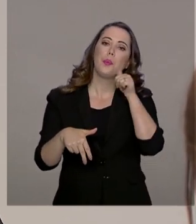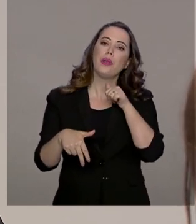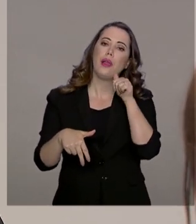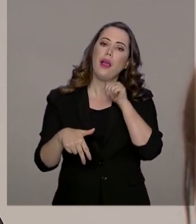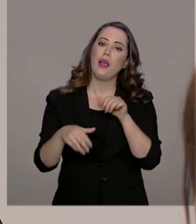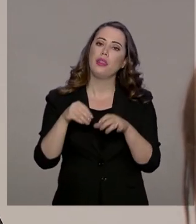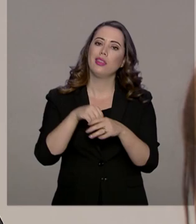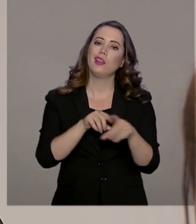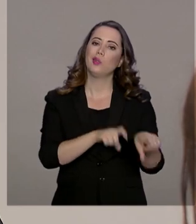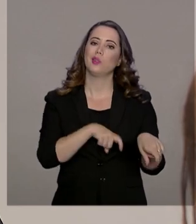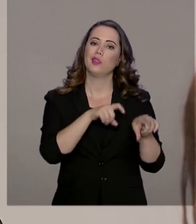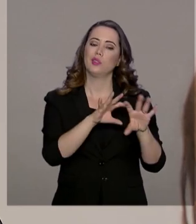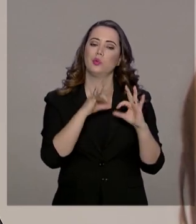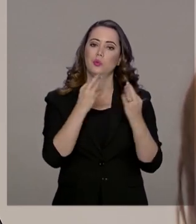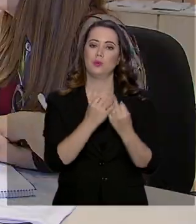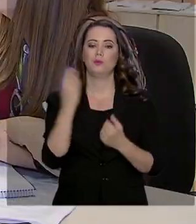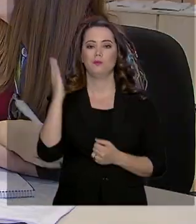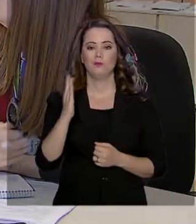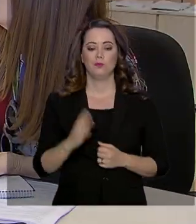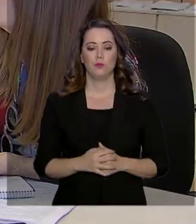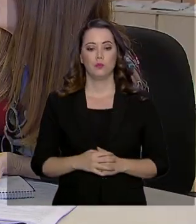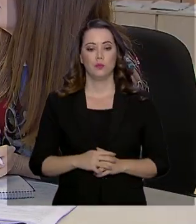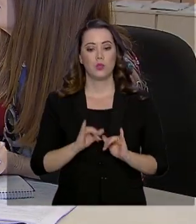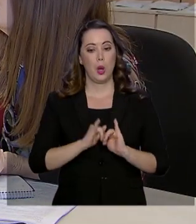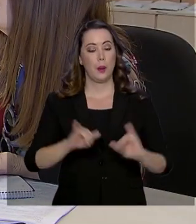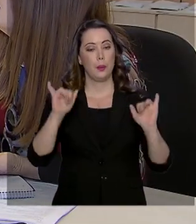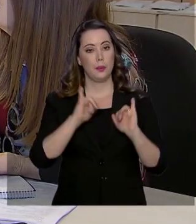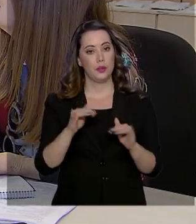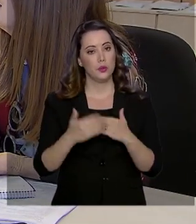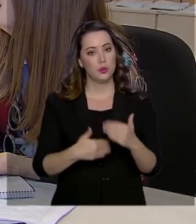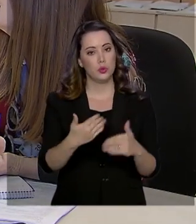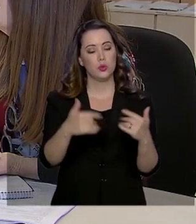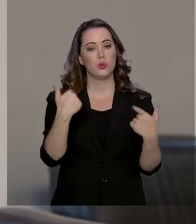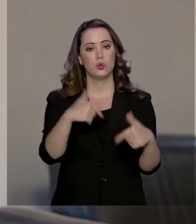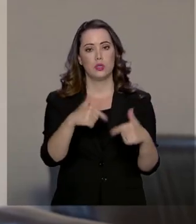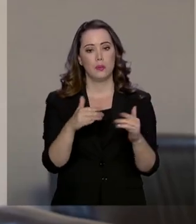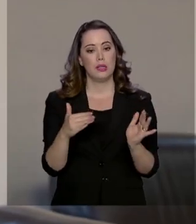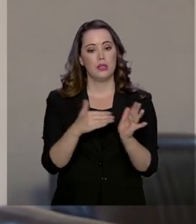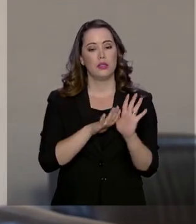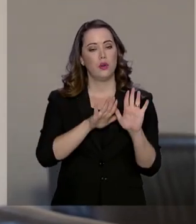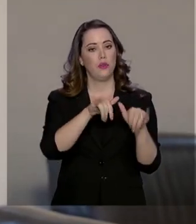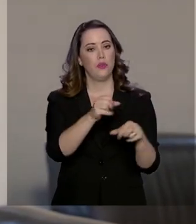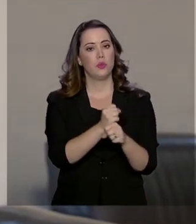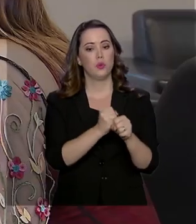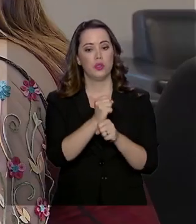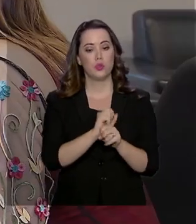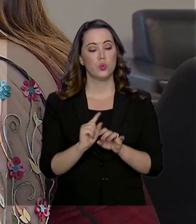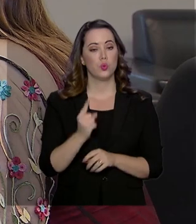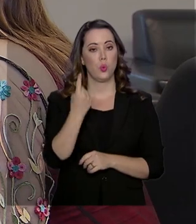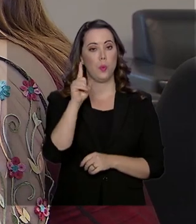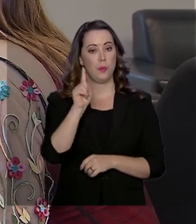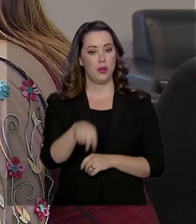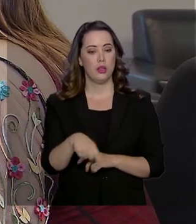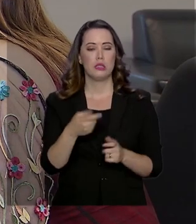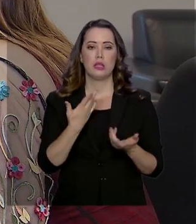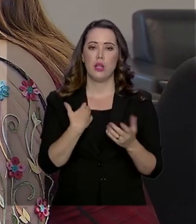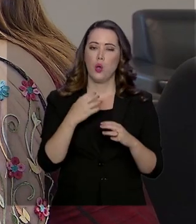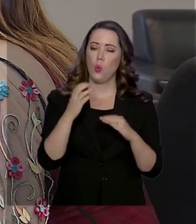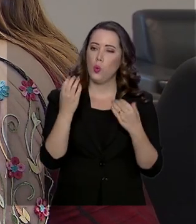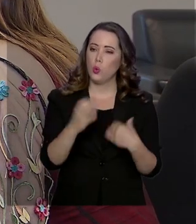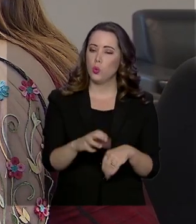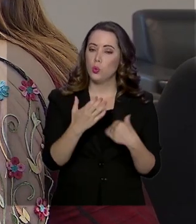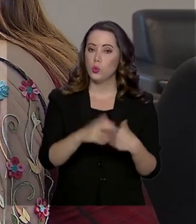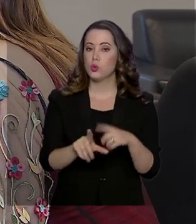dentro da agricultura familiar brasileira. A campanha prossegue com atividades até o final do ano. Uma delas é o concurso para